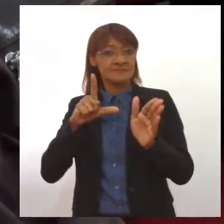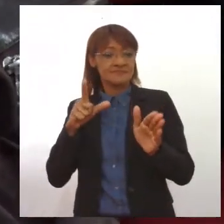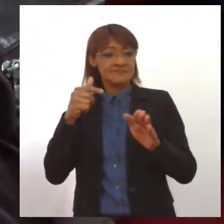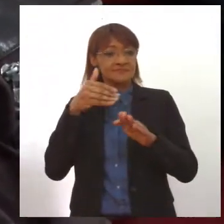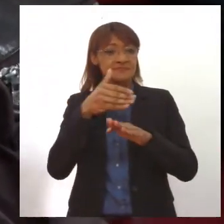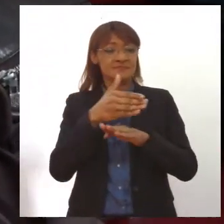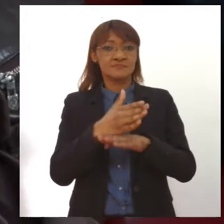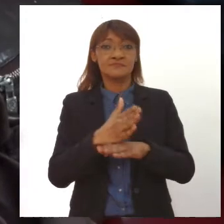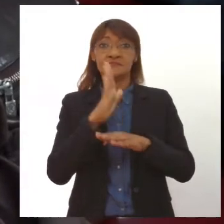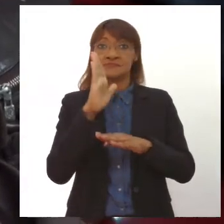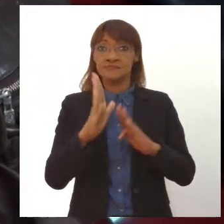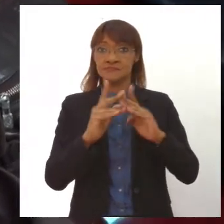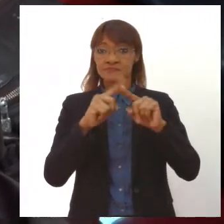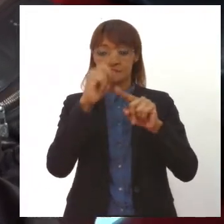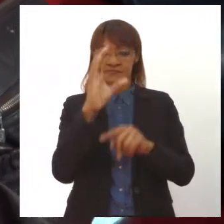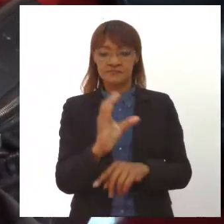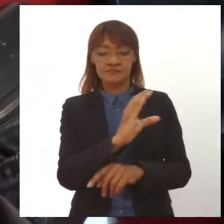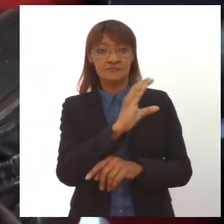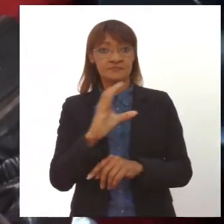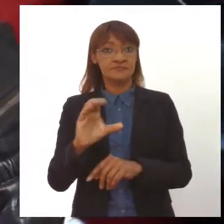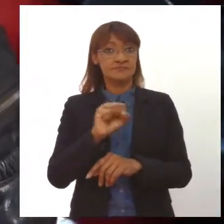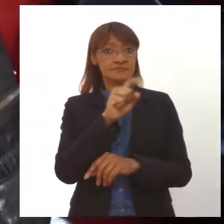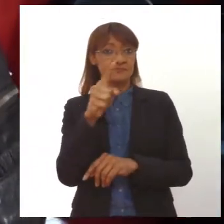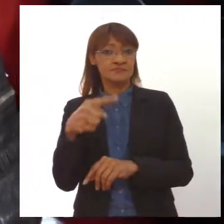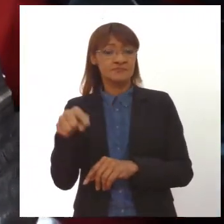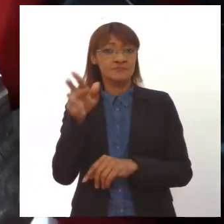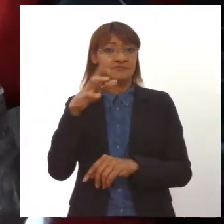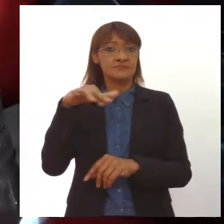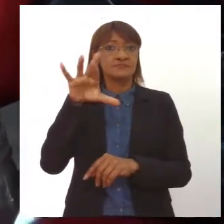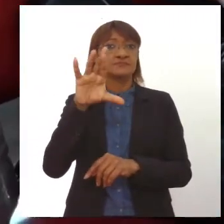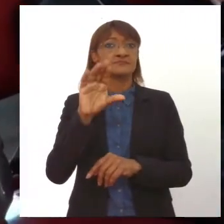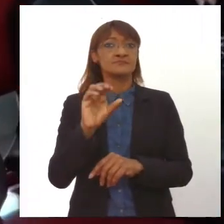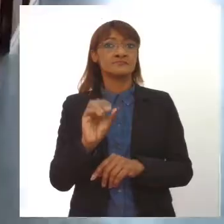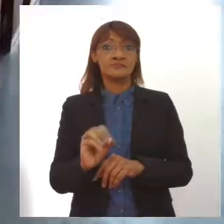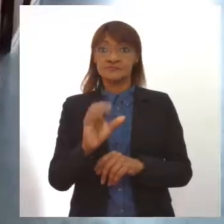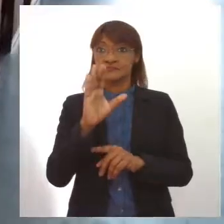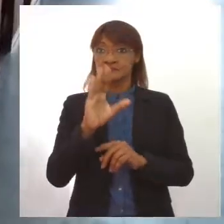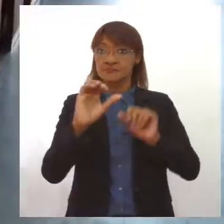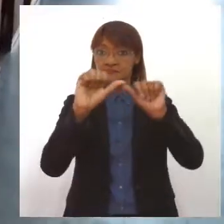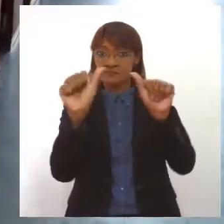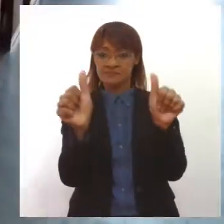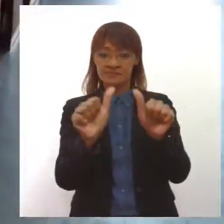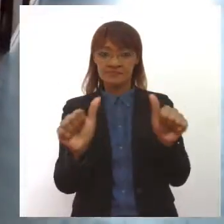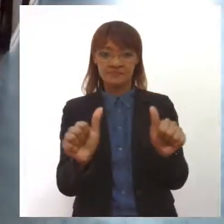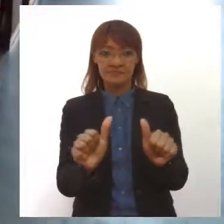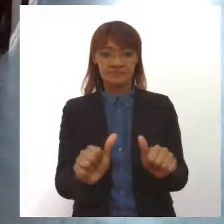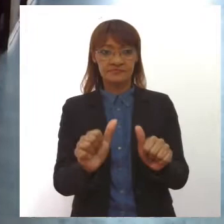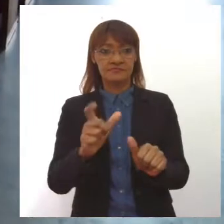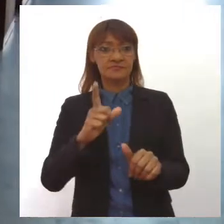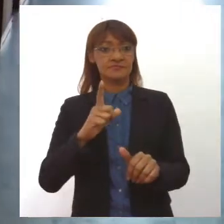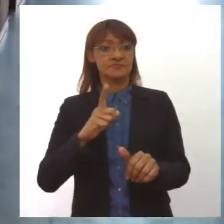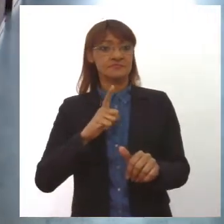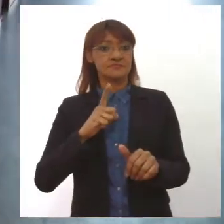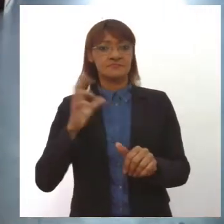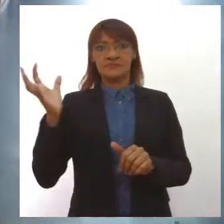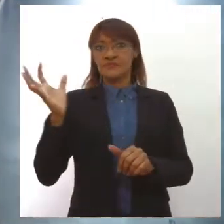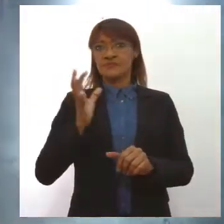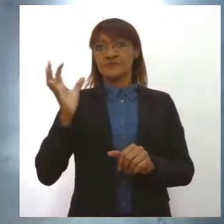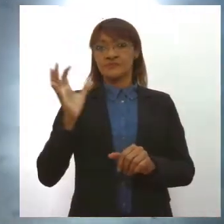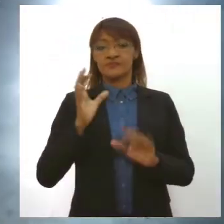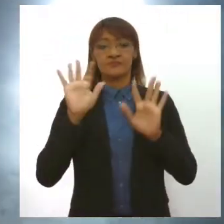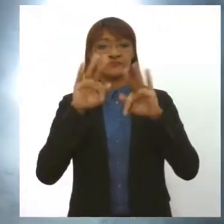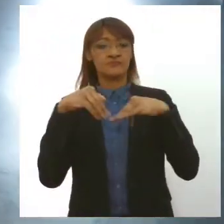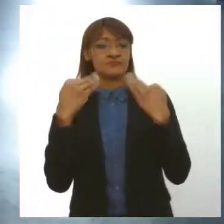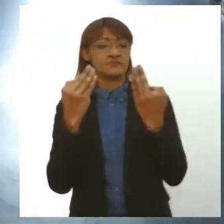Francisco de Assis, também chamada de Ordem Franciscana. Apesar de ser família rica, sempre